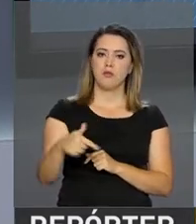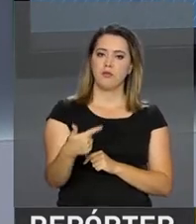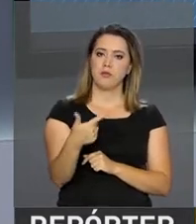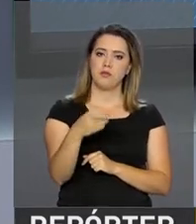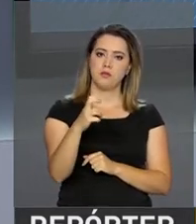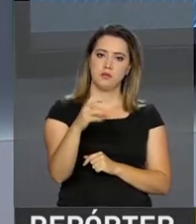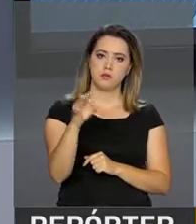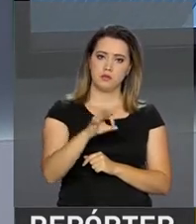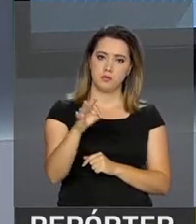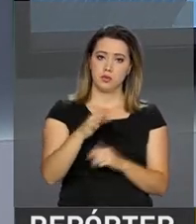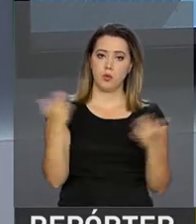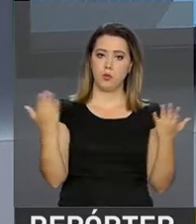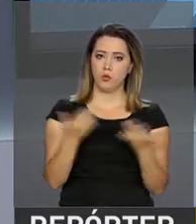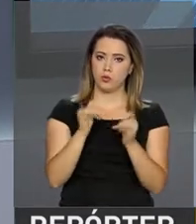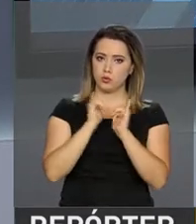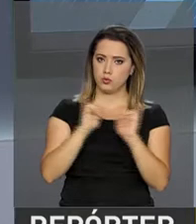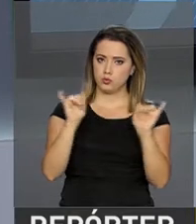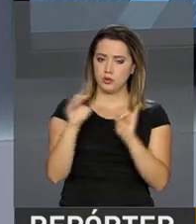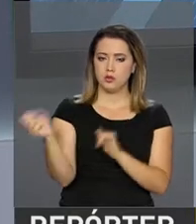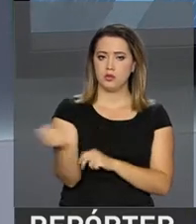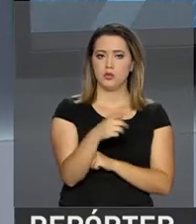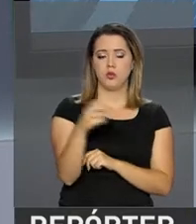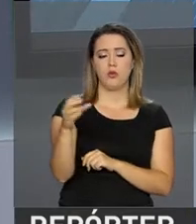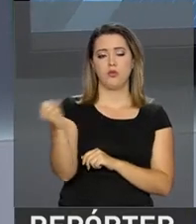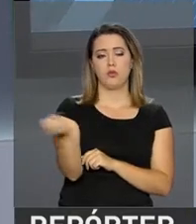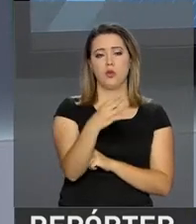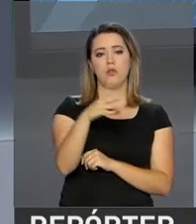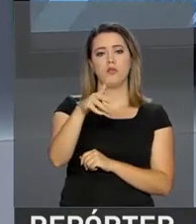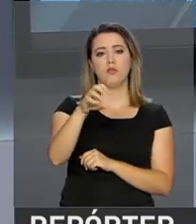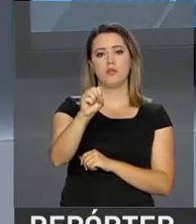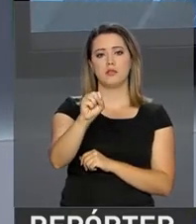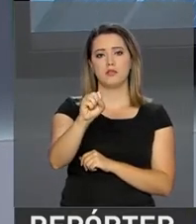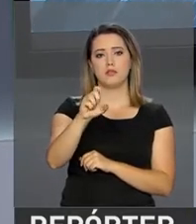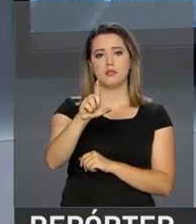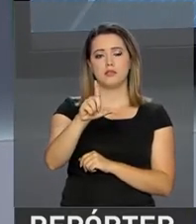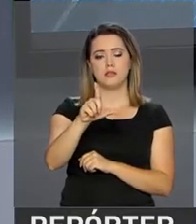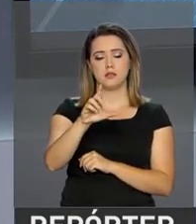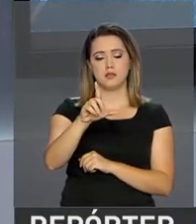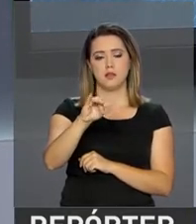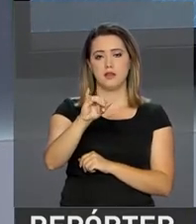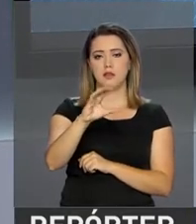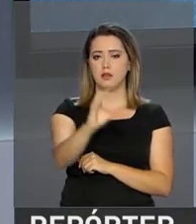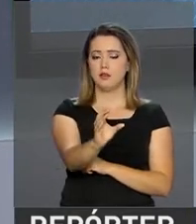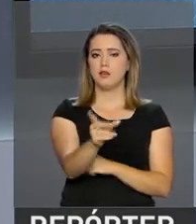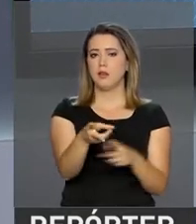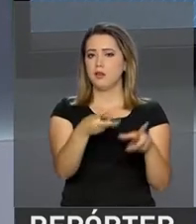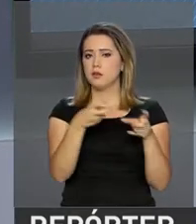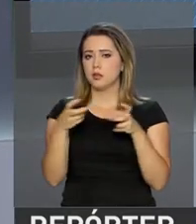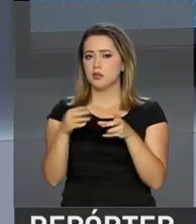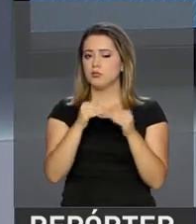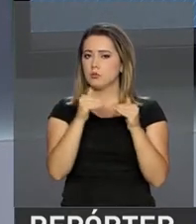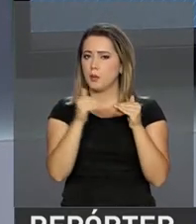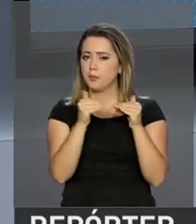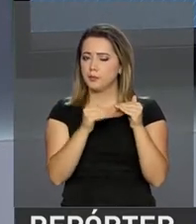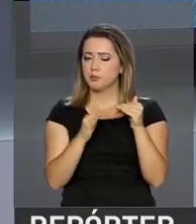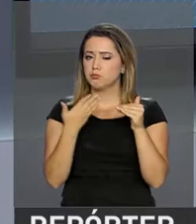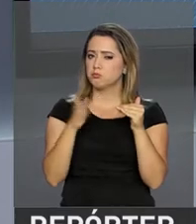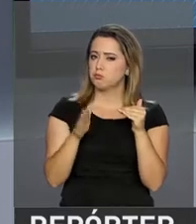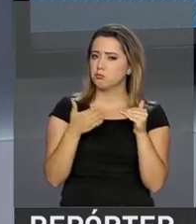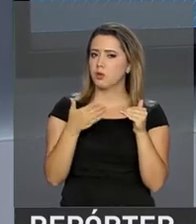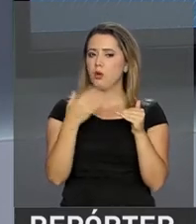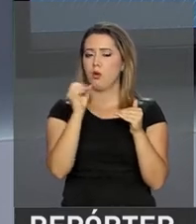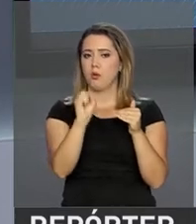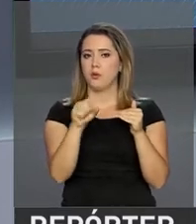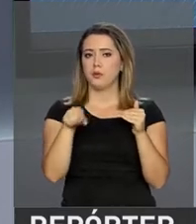% ao ano. Hoje será definida a nova taxa Selic. A expectativa do mercado é que o índice reduza e fique em algo próximo